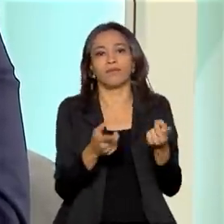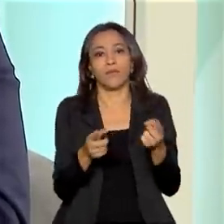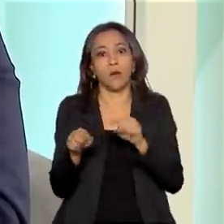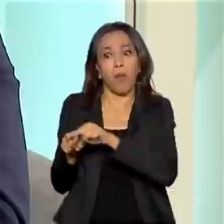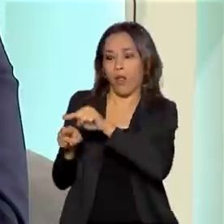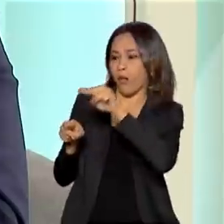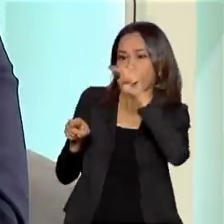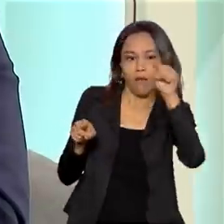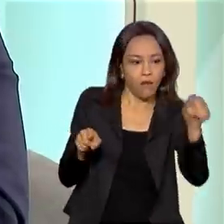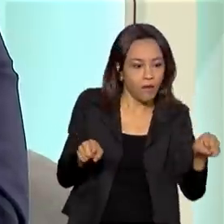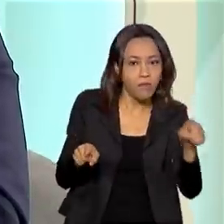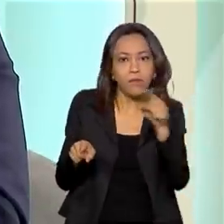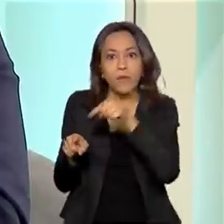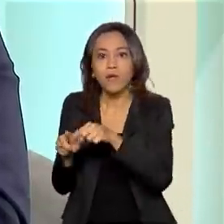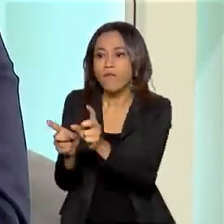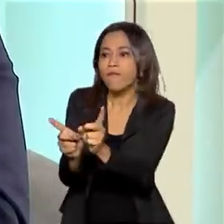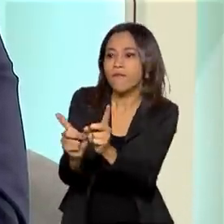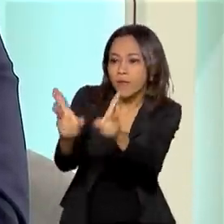passa por o comércio.